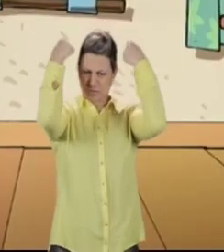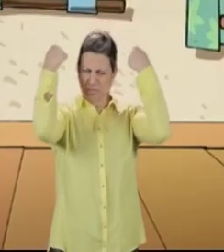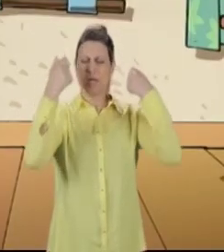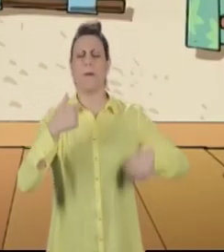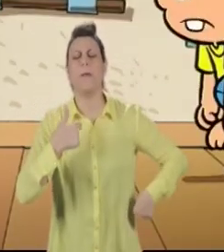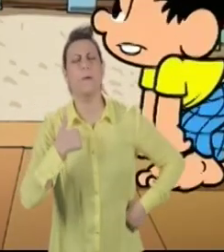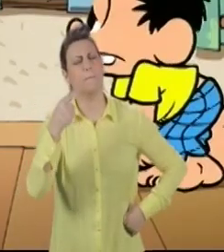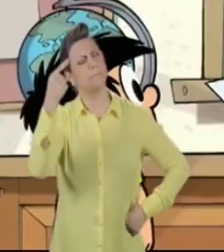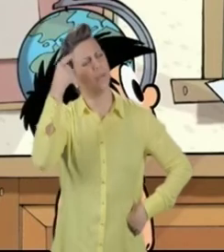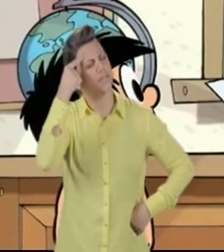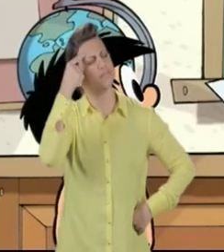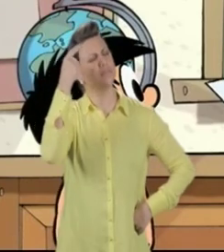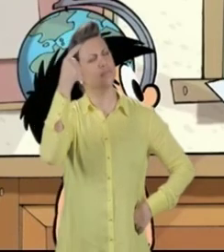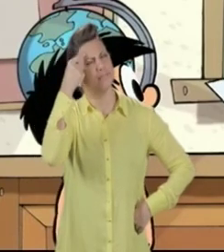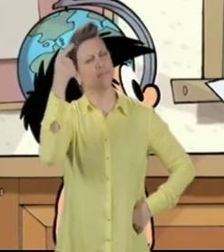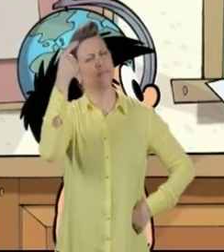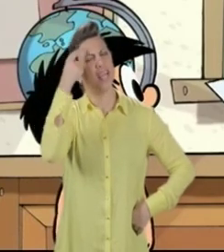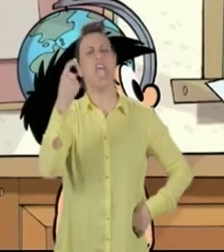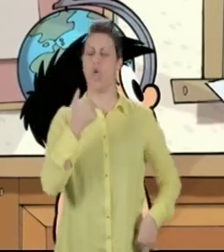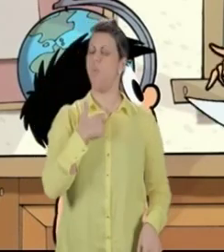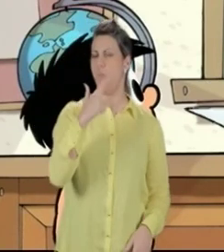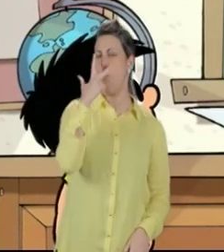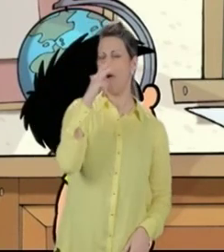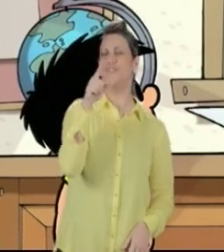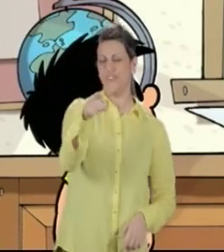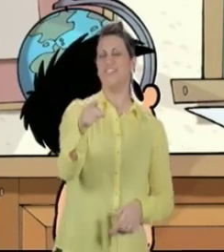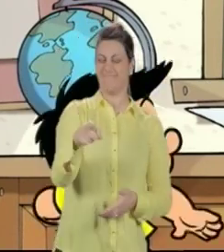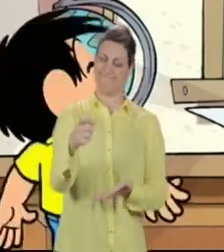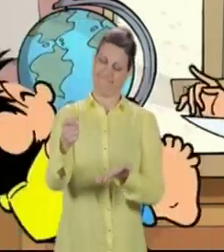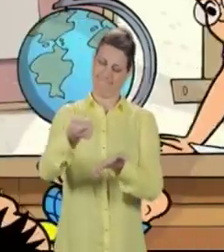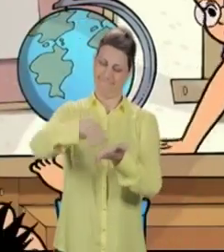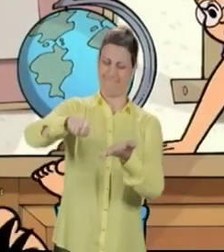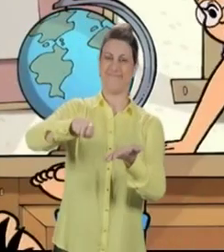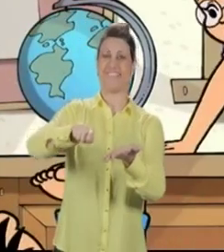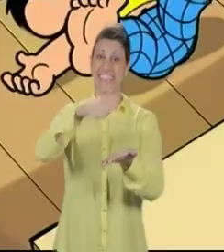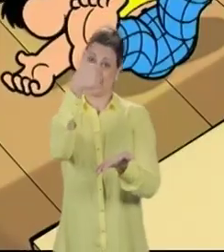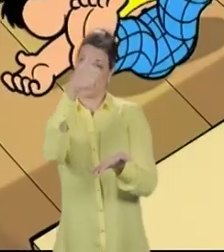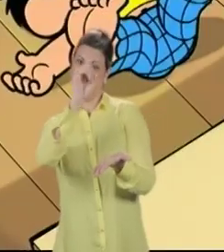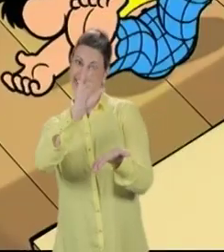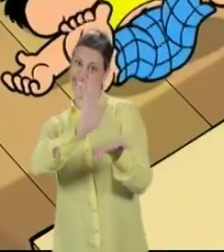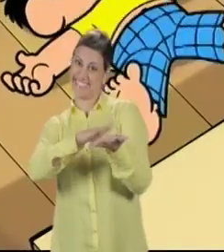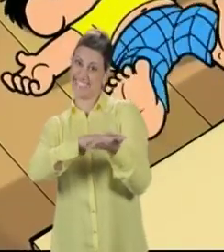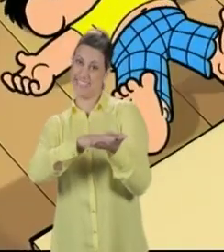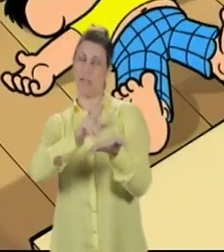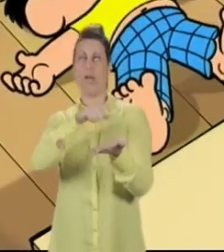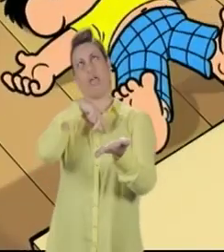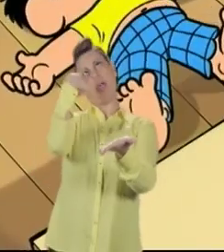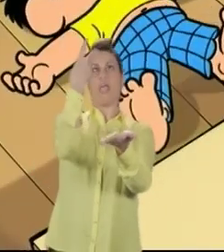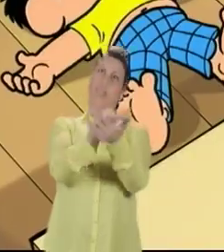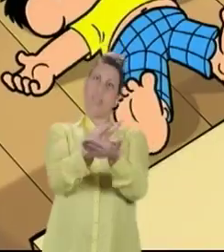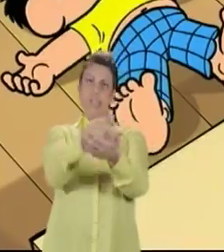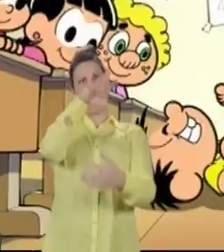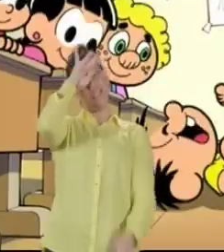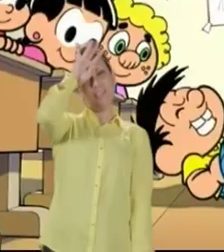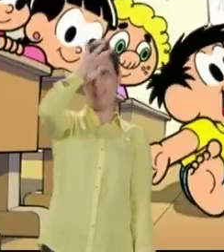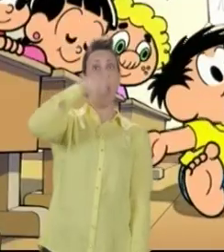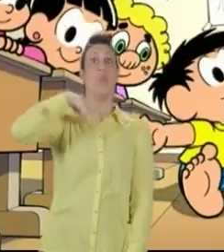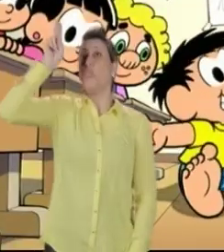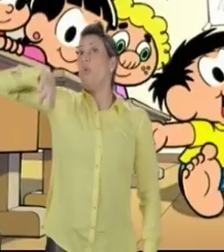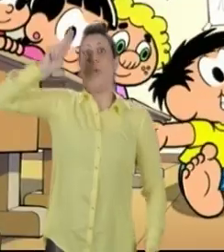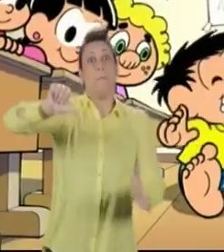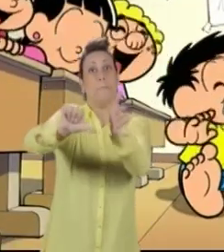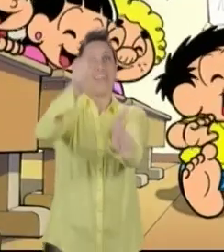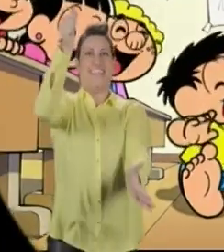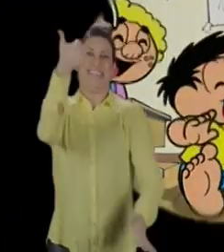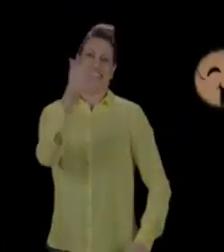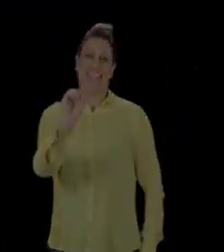andei pensando e acho que você também merece um dez. Oxi, calma, professora. É que eu nunca tinha tirado